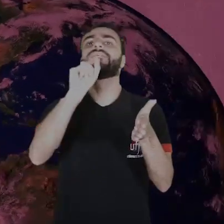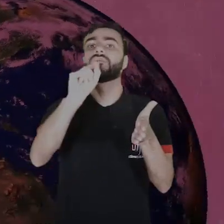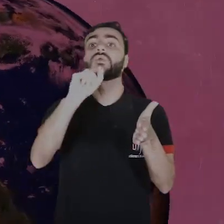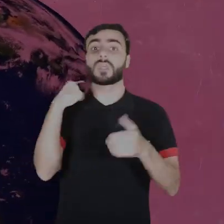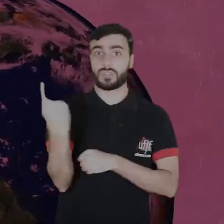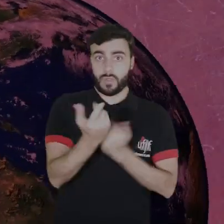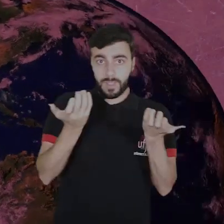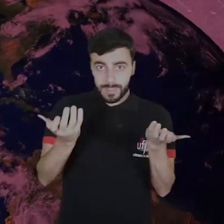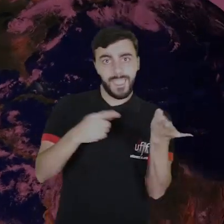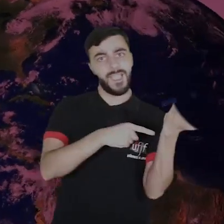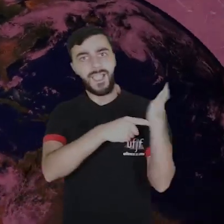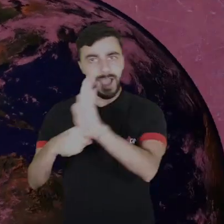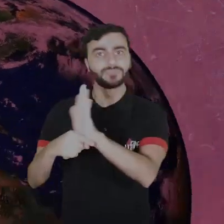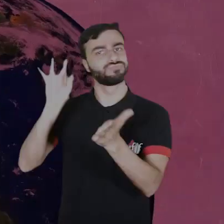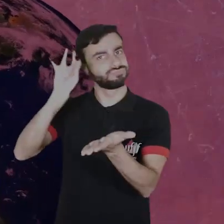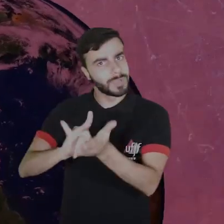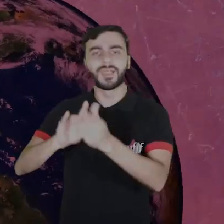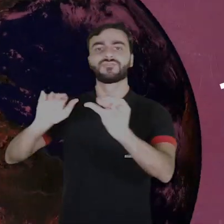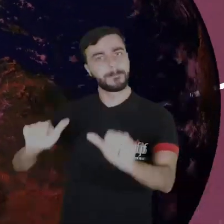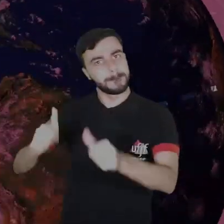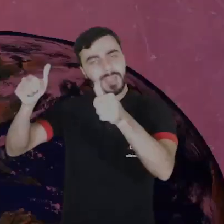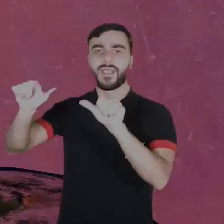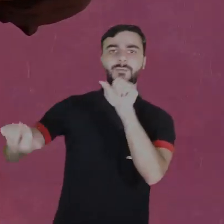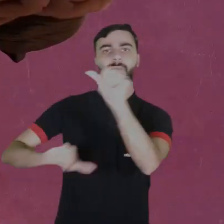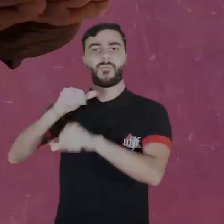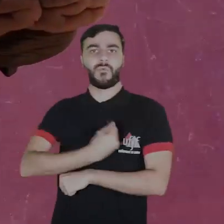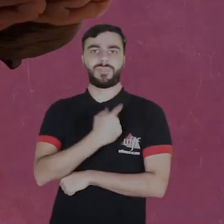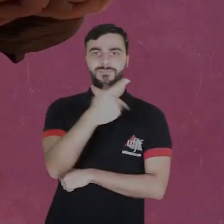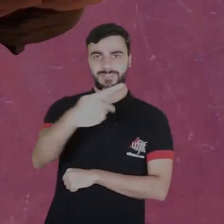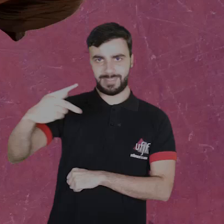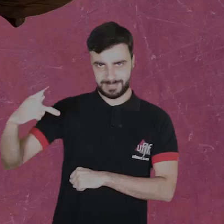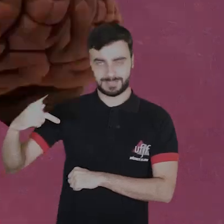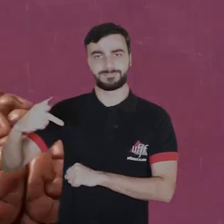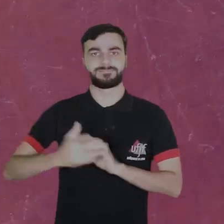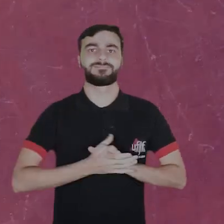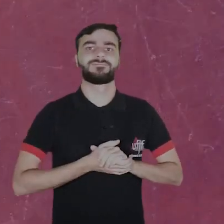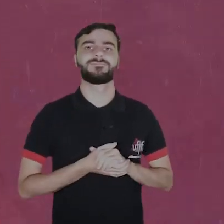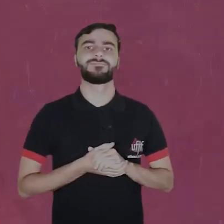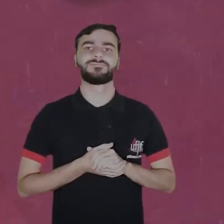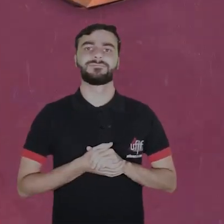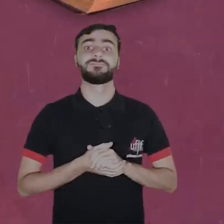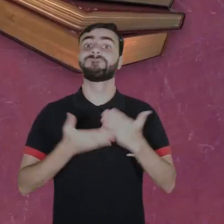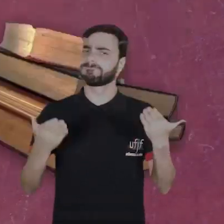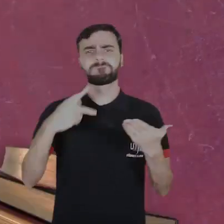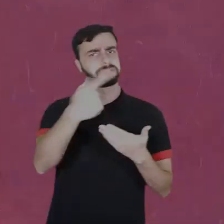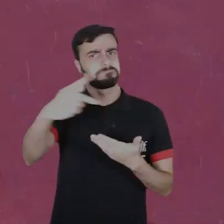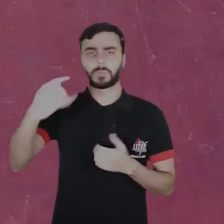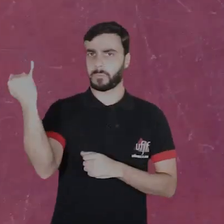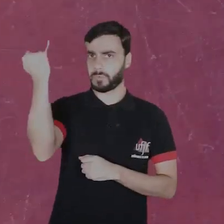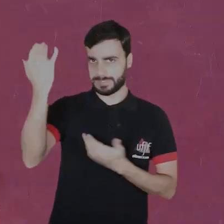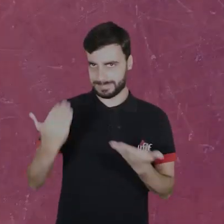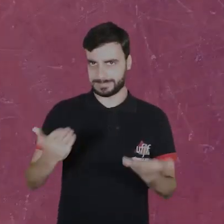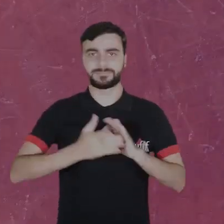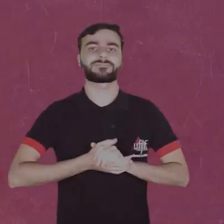caso, é a pesquisa que transforma a vida no dia a dia das pessoas que estão vivendo em suas casas, em suas cidades.